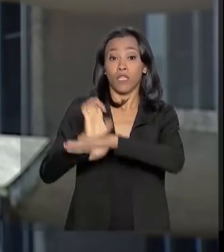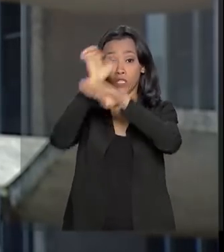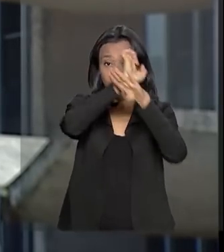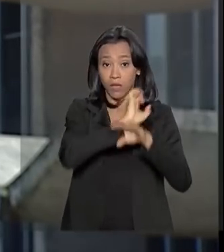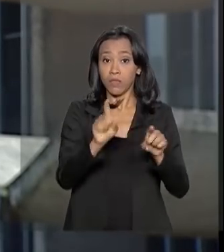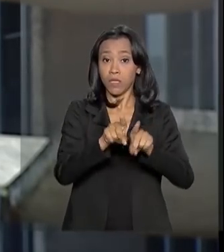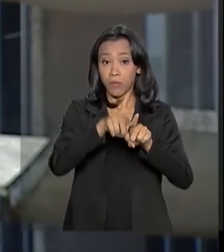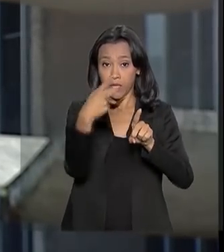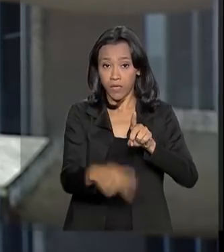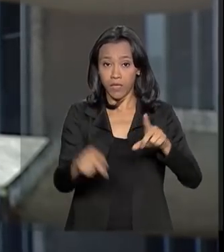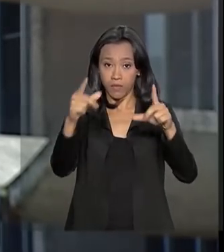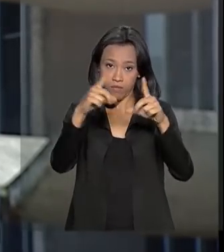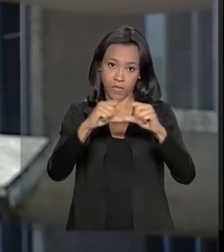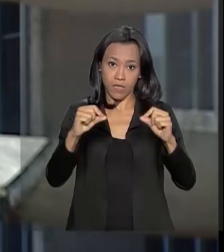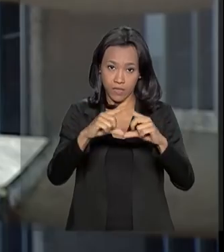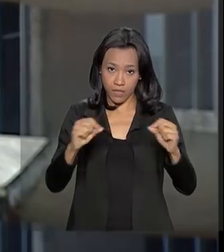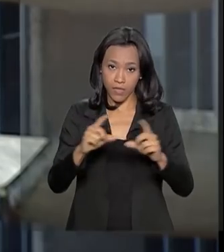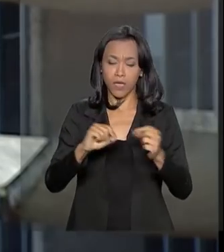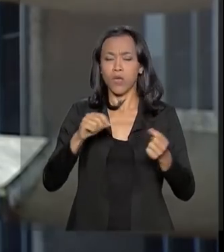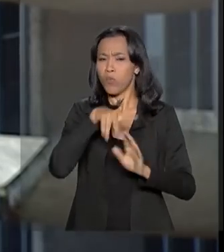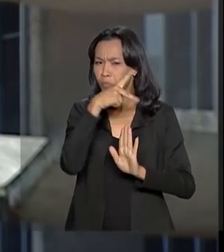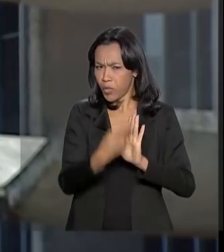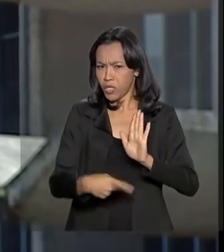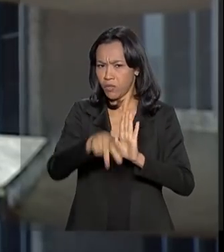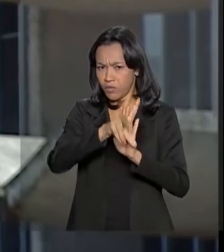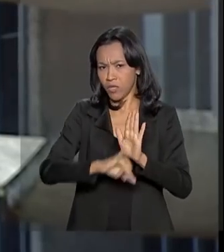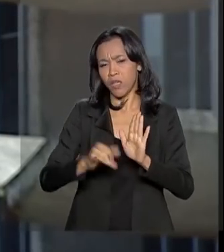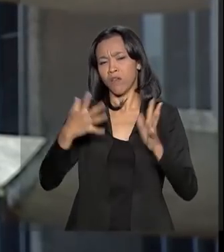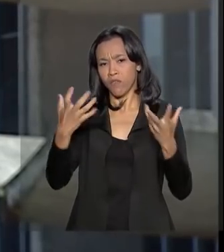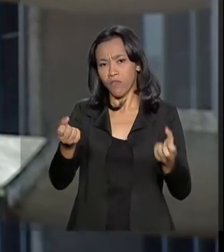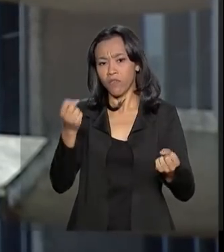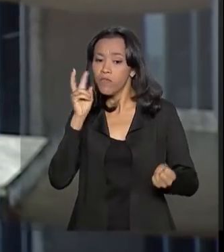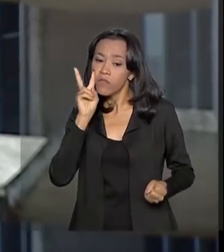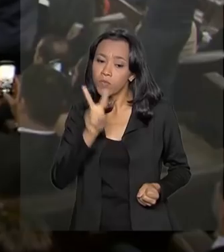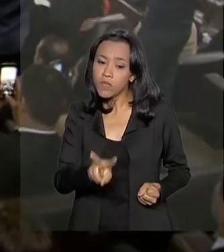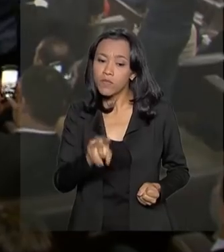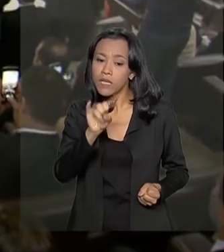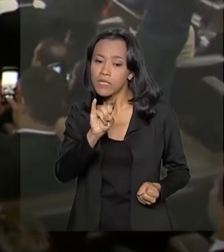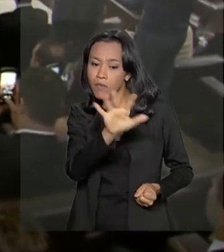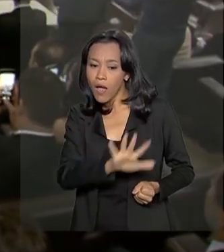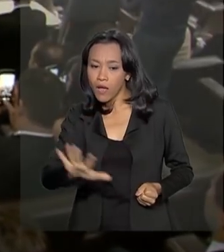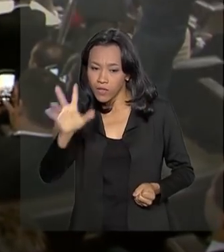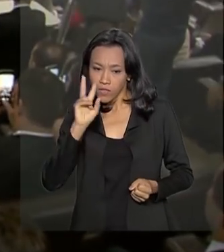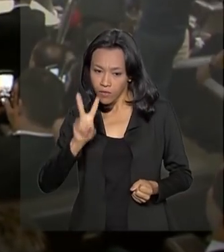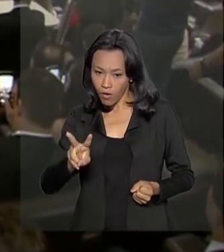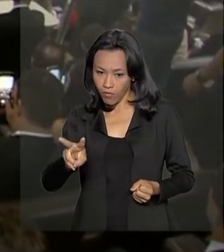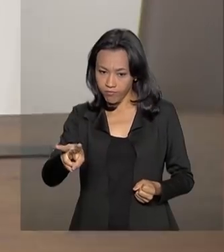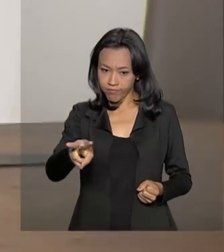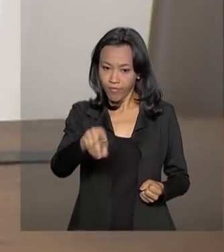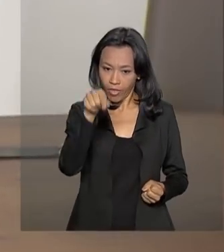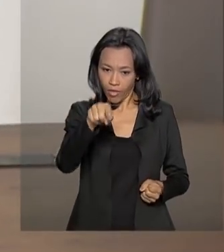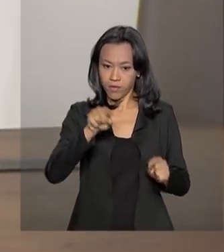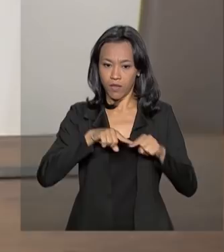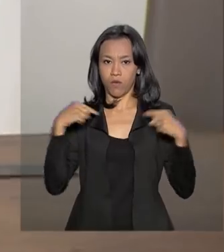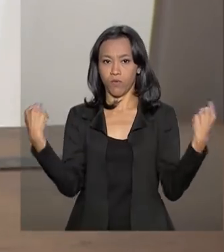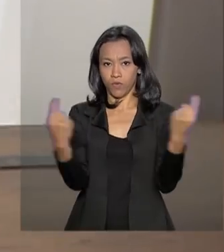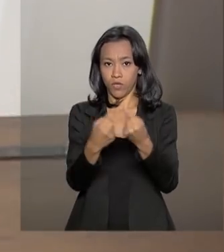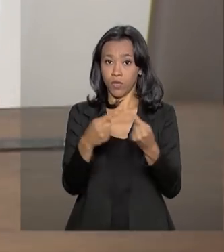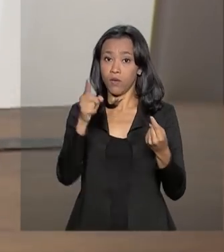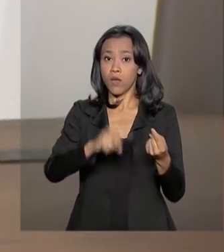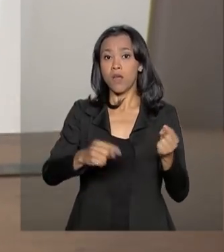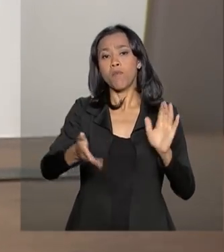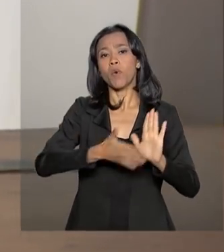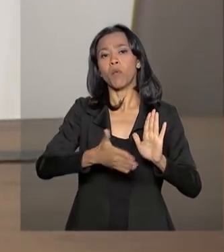de lei anticrime. Vamos ver as imagens aí gravadas há pouco nessa reunião. De acordo com a pasta, são